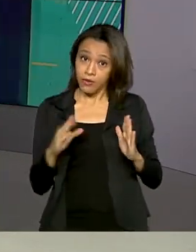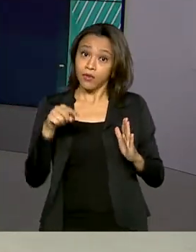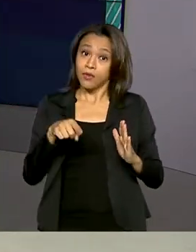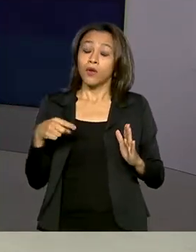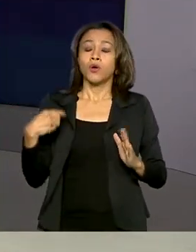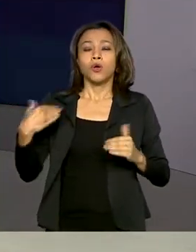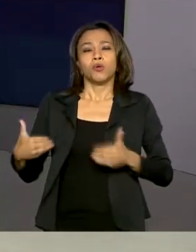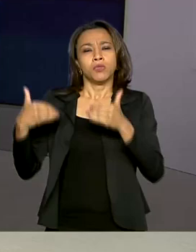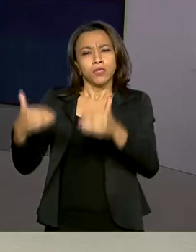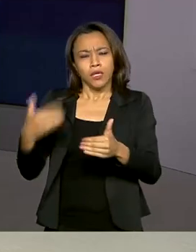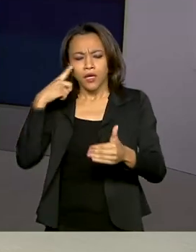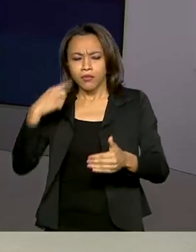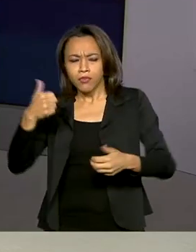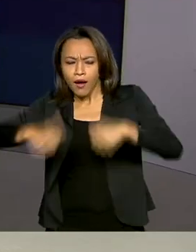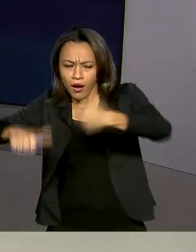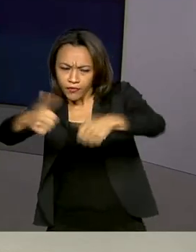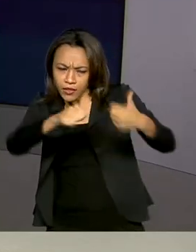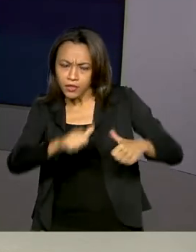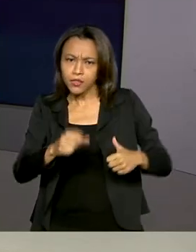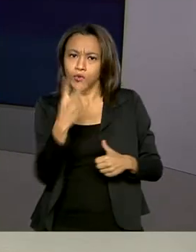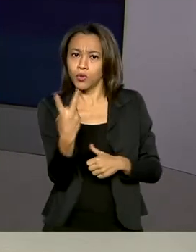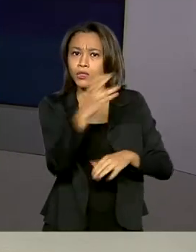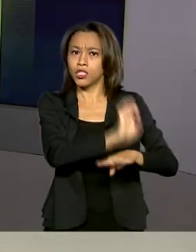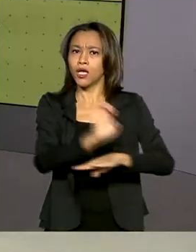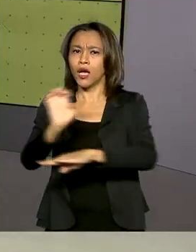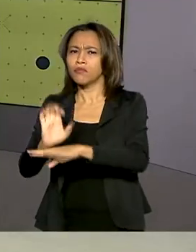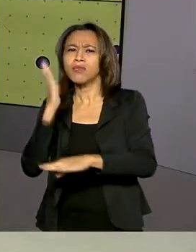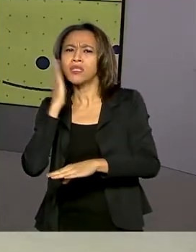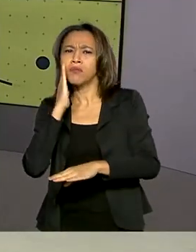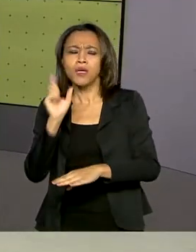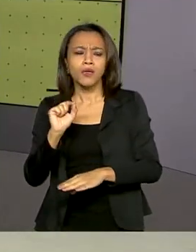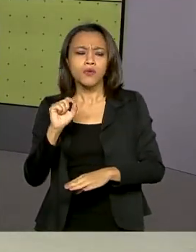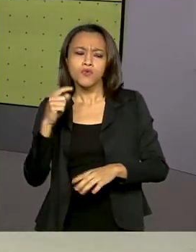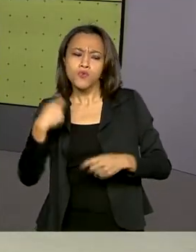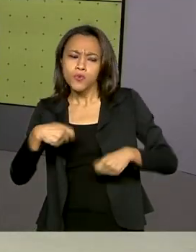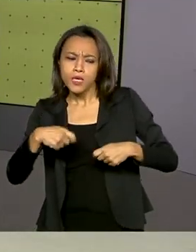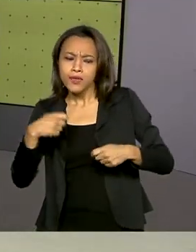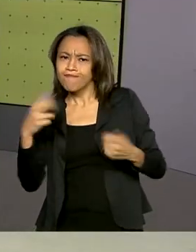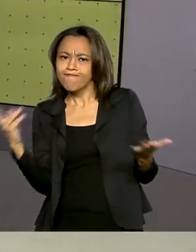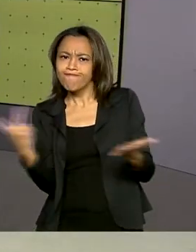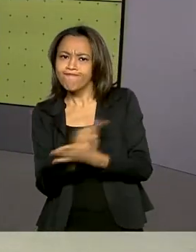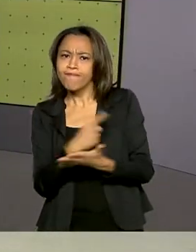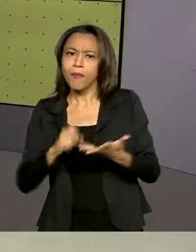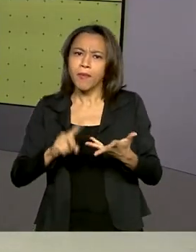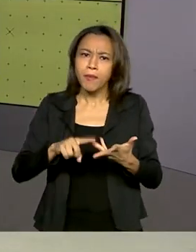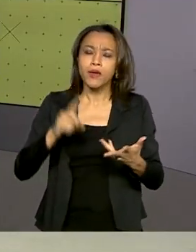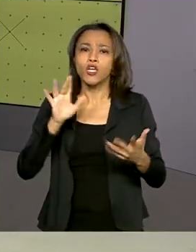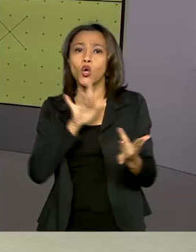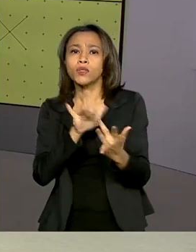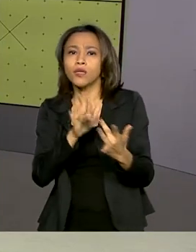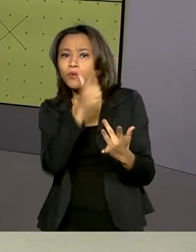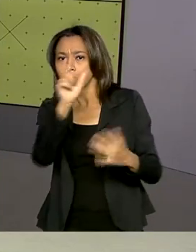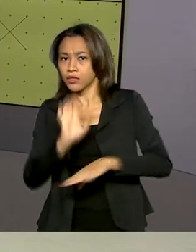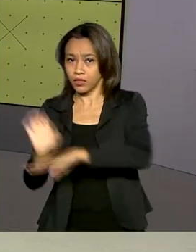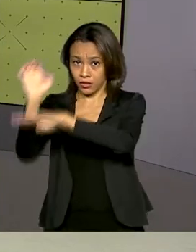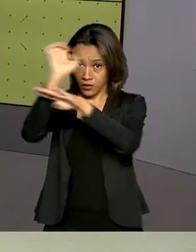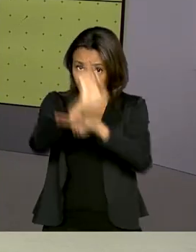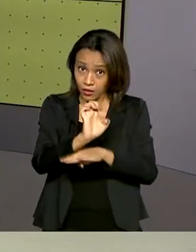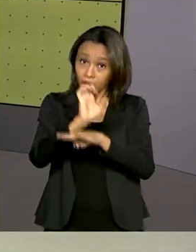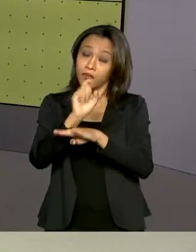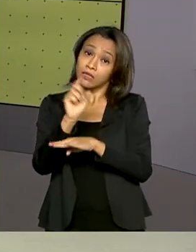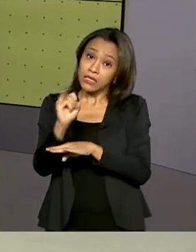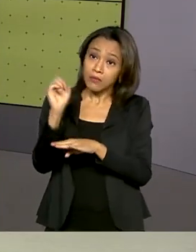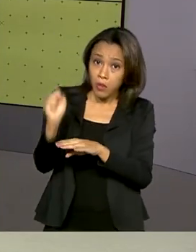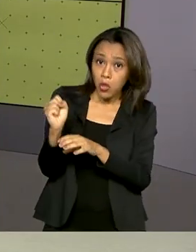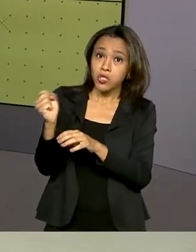Ministério realiza um levantamento nos dois estados para entender a real necessidade e também está em contato com outros estados para verificar a